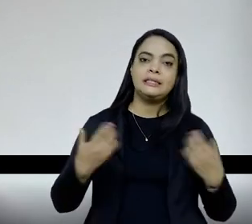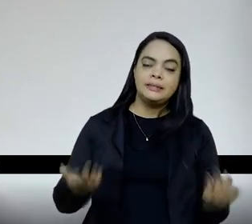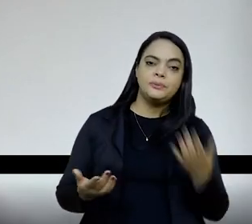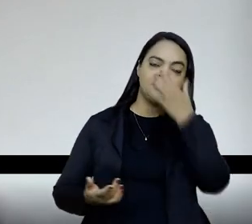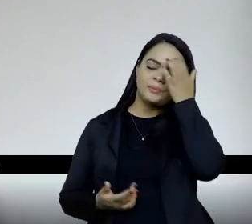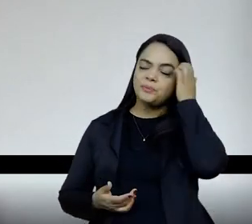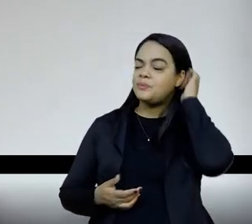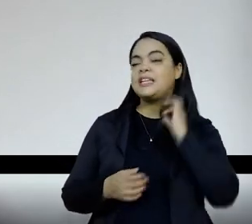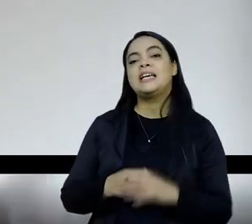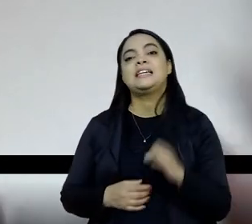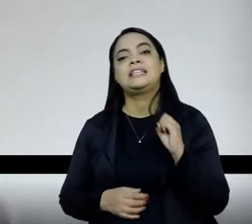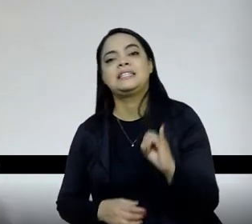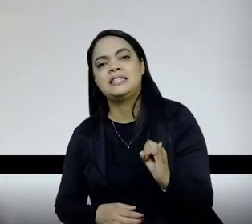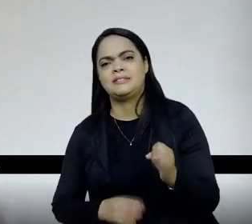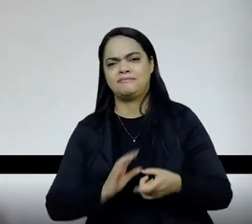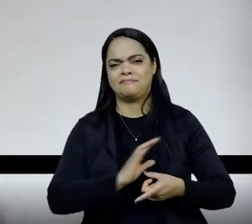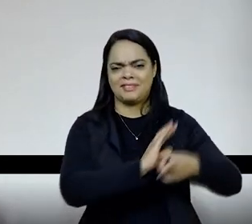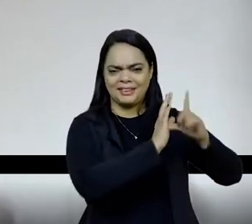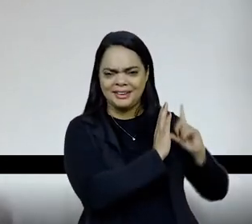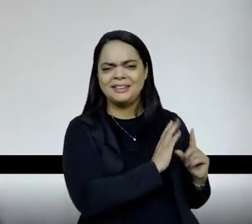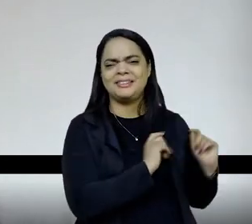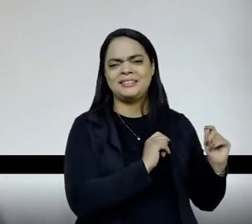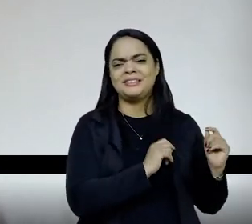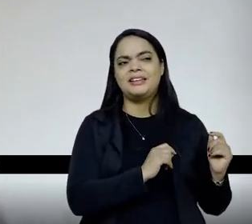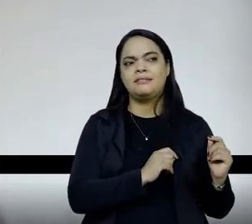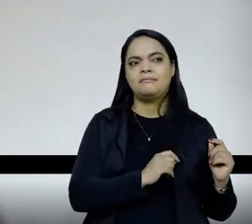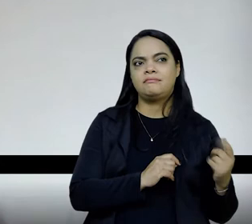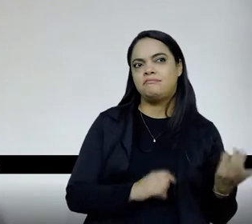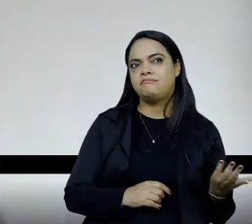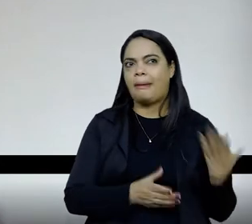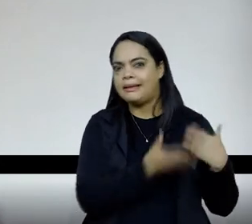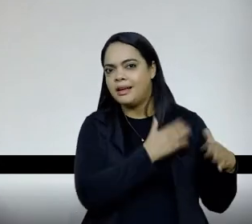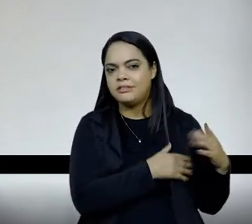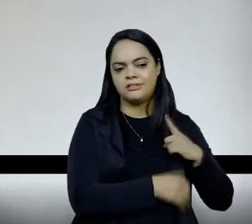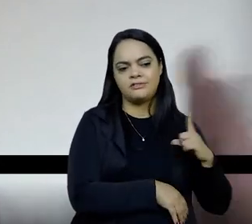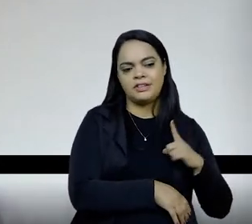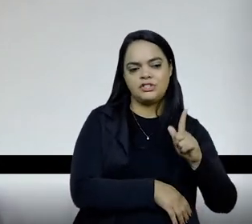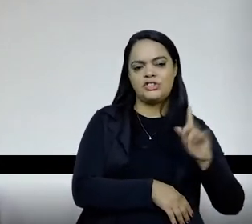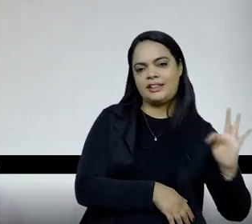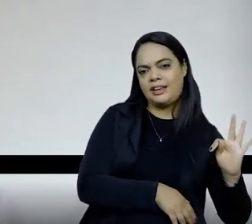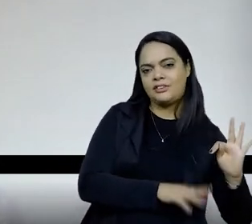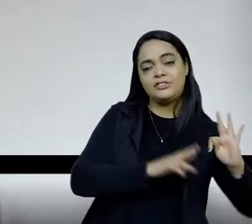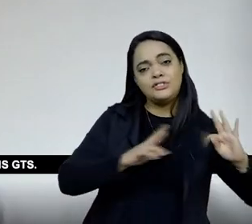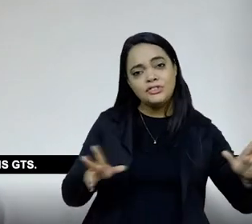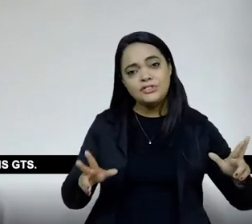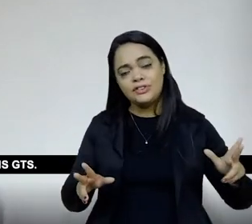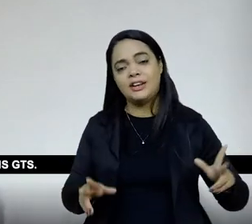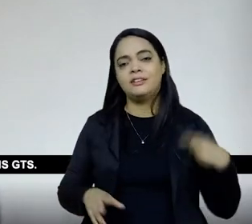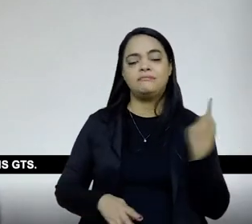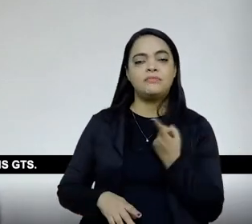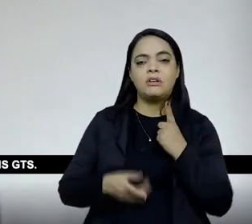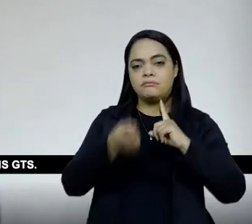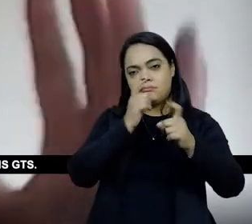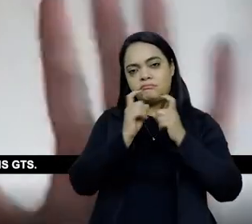pessoas, fosse outro momento, talvez a gente tivesse outros GTs, em outra forma, nós nos reunimos, não tinha muita coisa